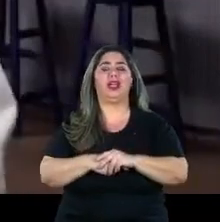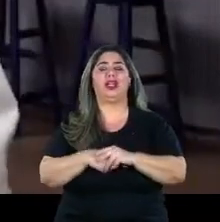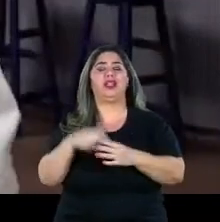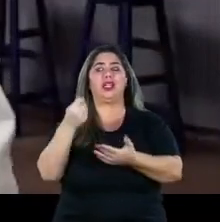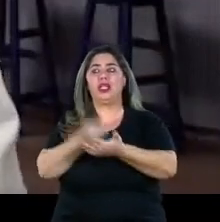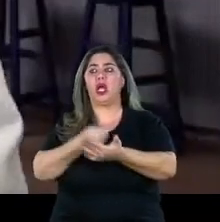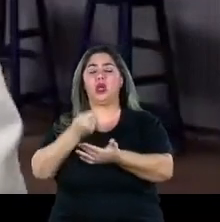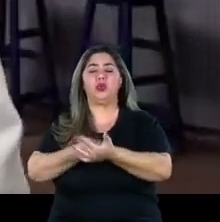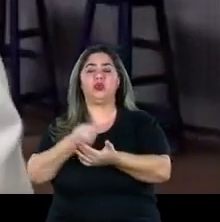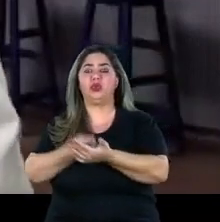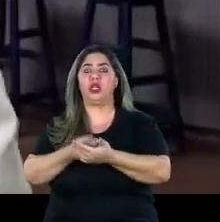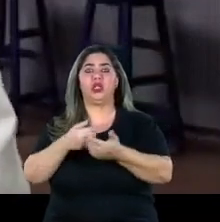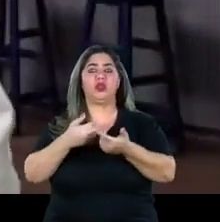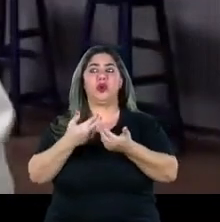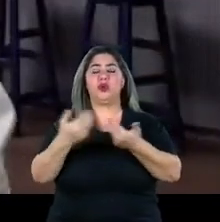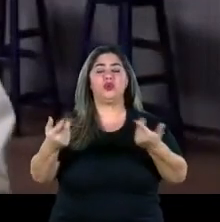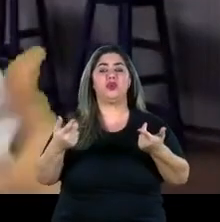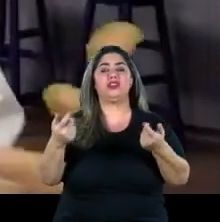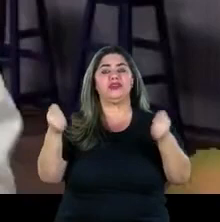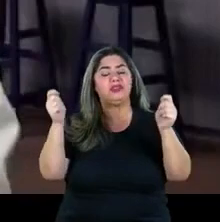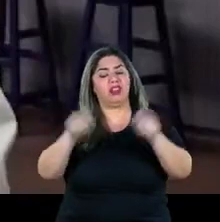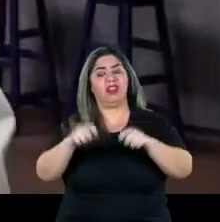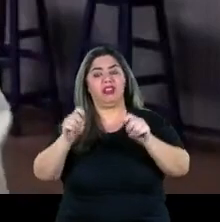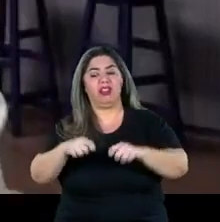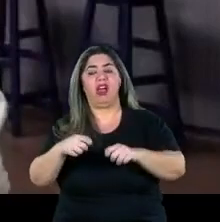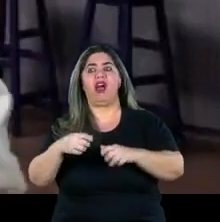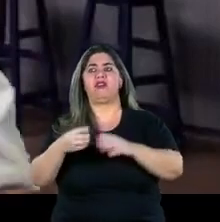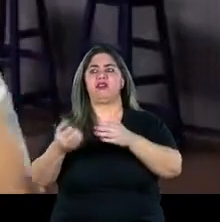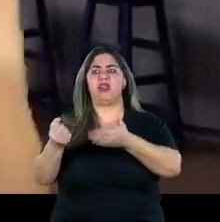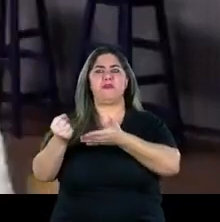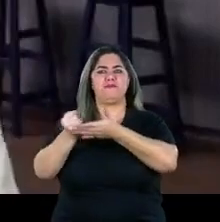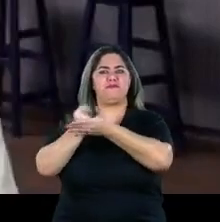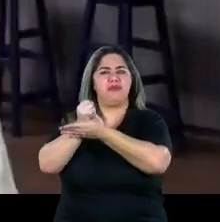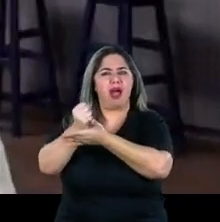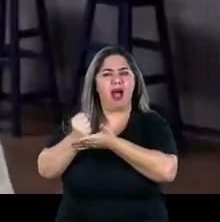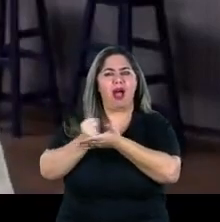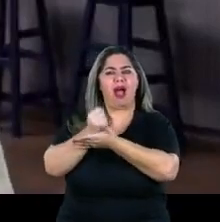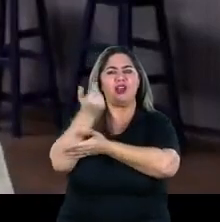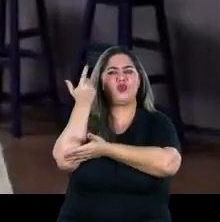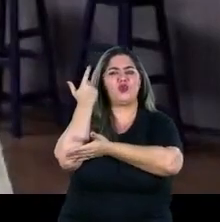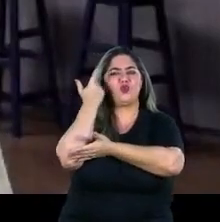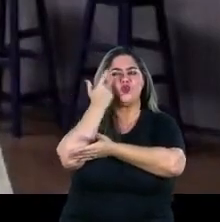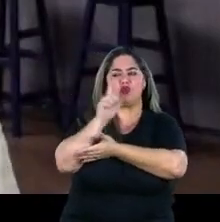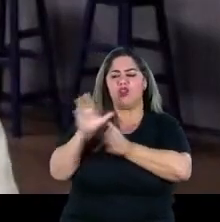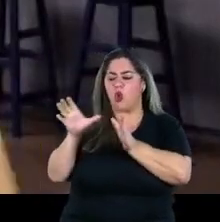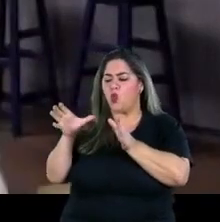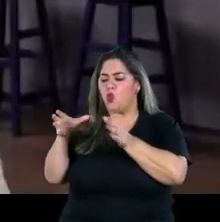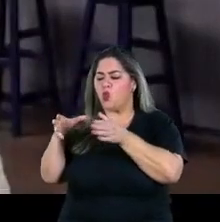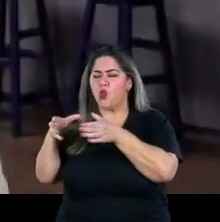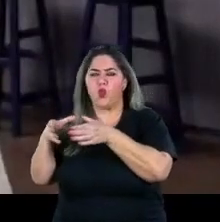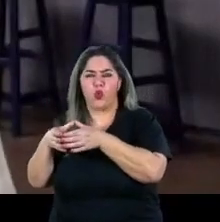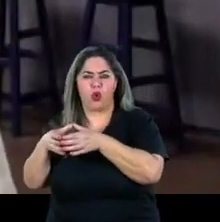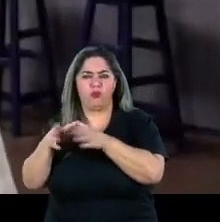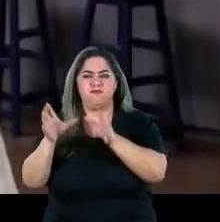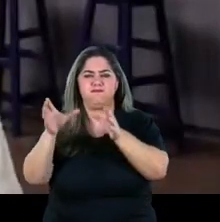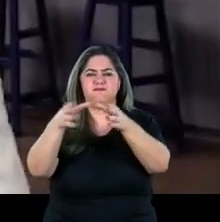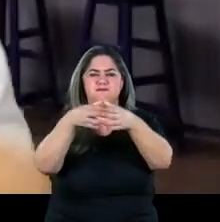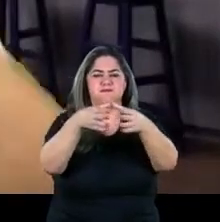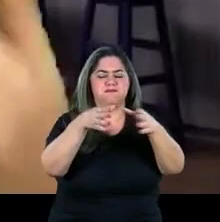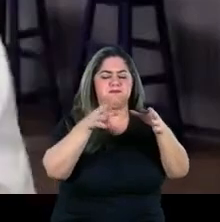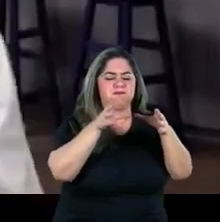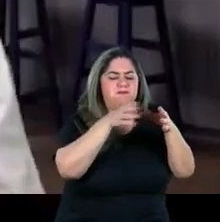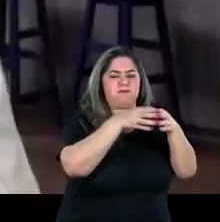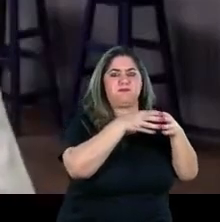com as ferramentas que a gente tem hoje que é construir um trabalho de base preparar pra um próximo governo pra que venha já um próximo